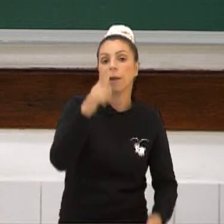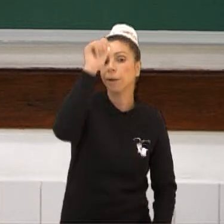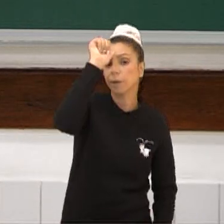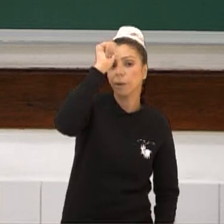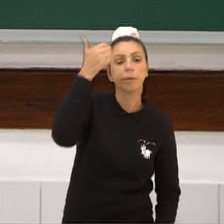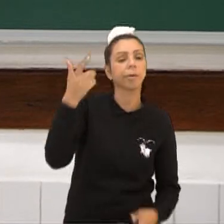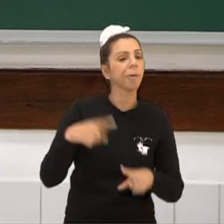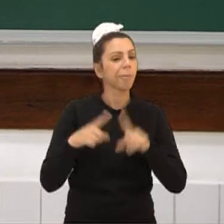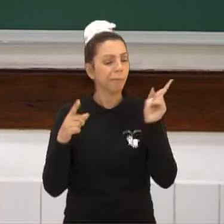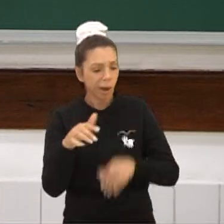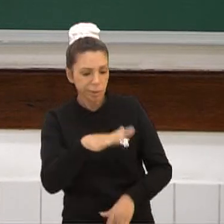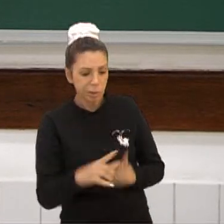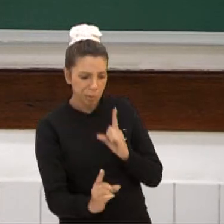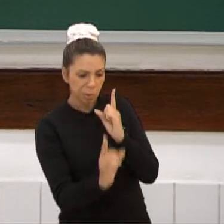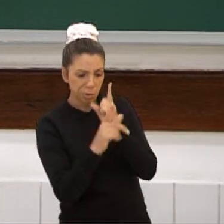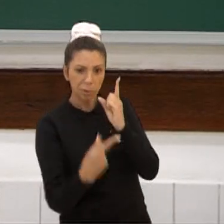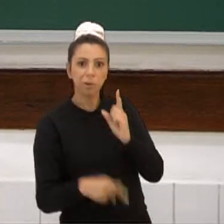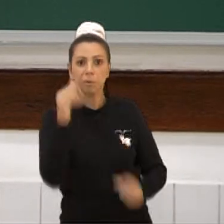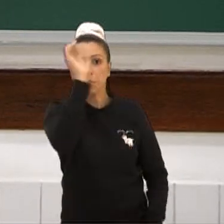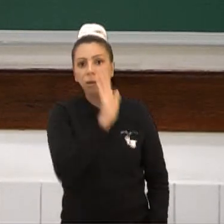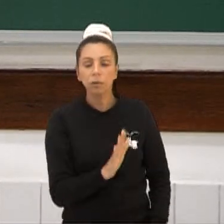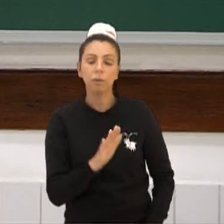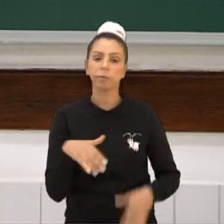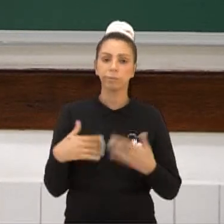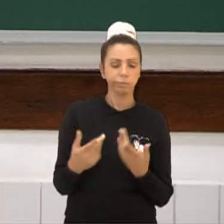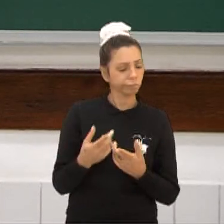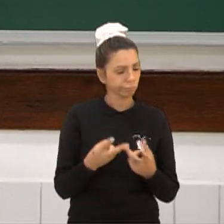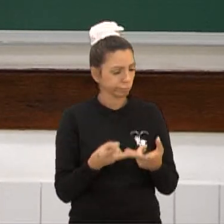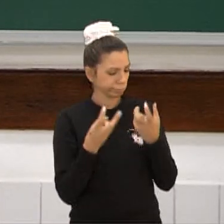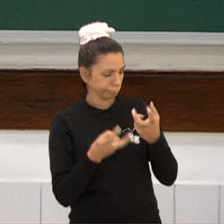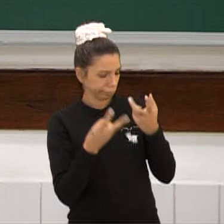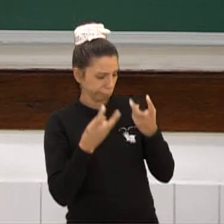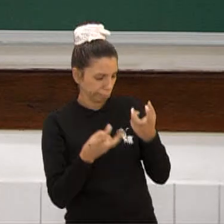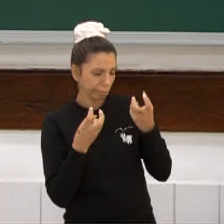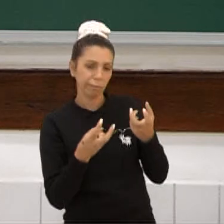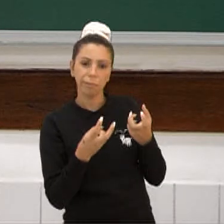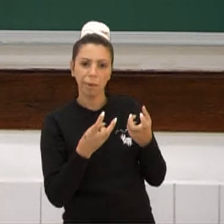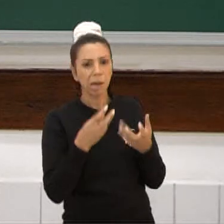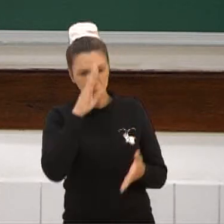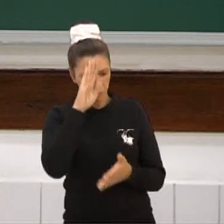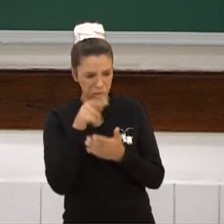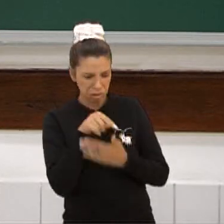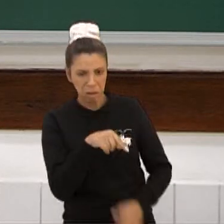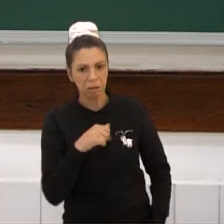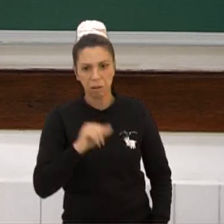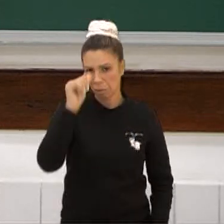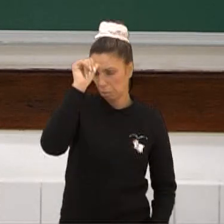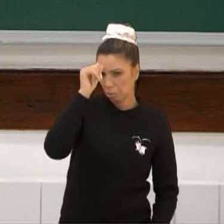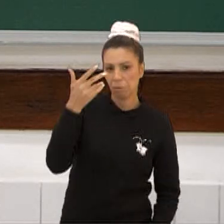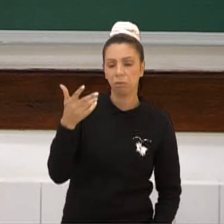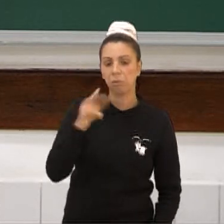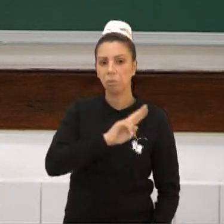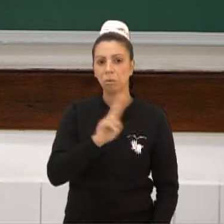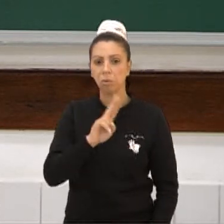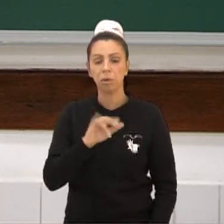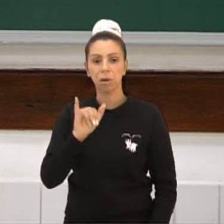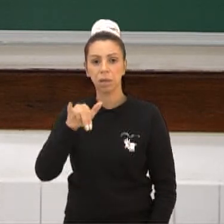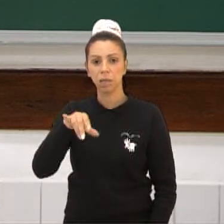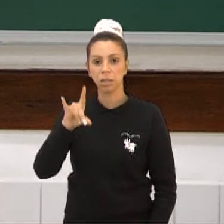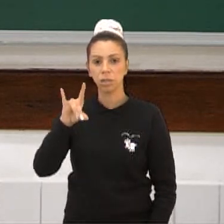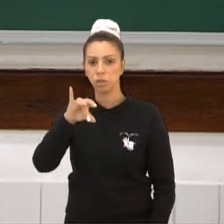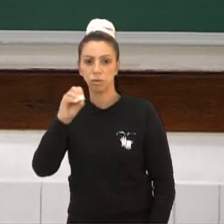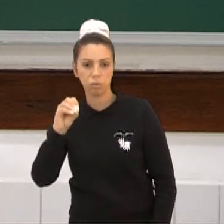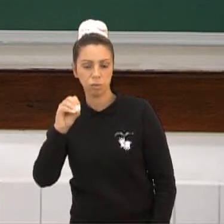terra desconhecida, que é a nossa terra Brasil. E quando eles viram os primeiros habitantes, convencidos que eles estavam nas Índias, chamaram eles de índios.